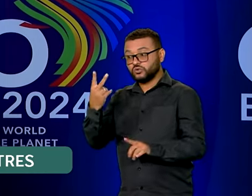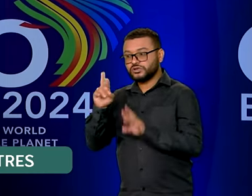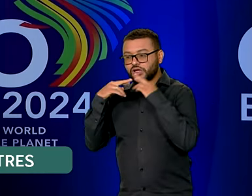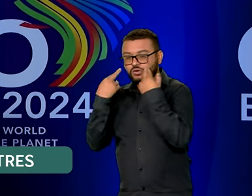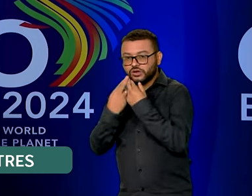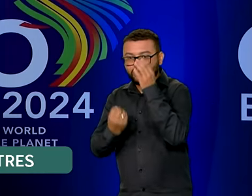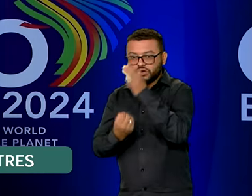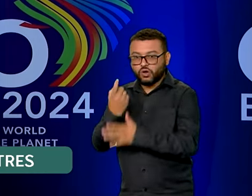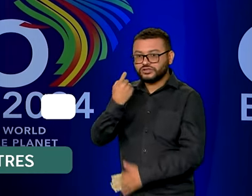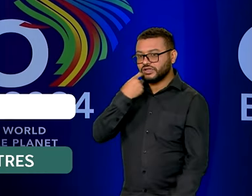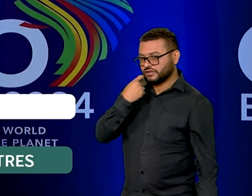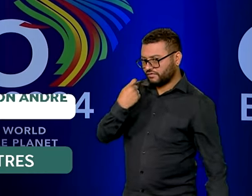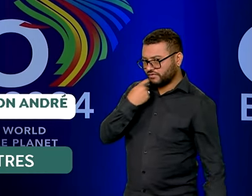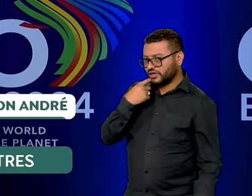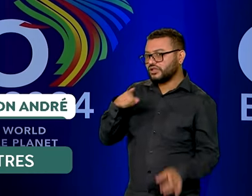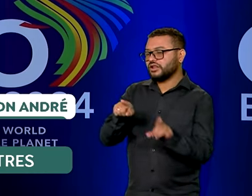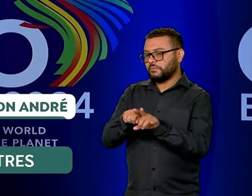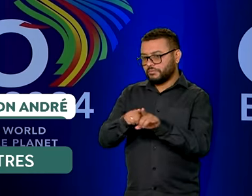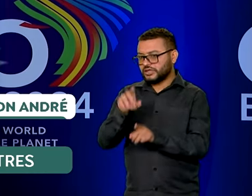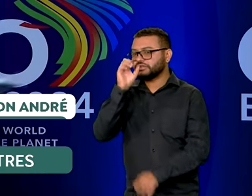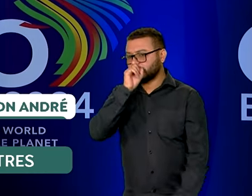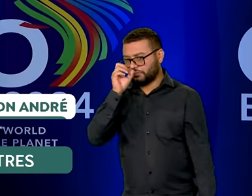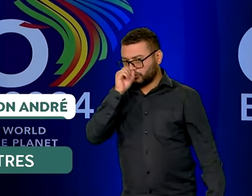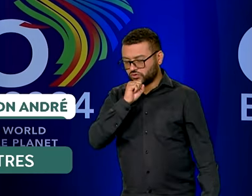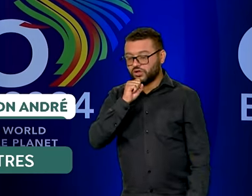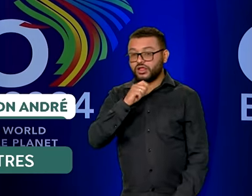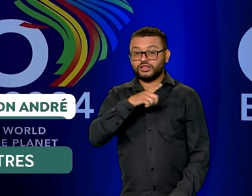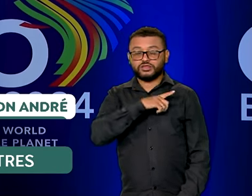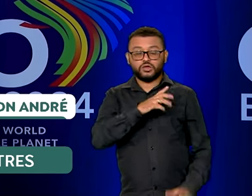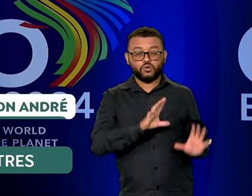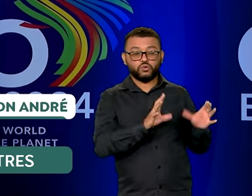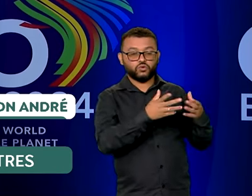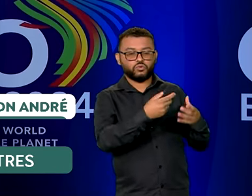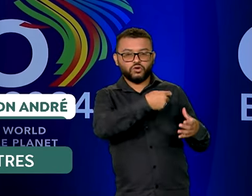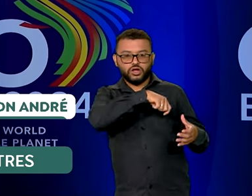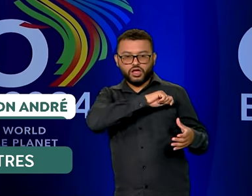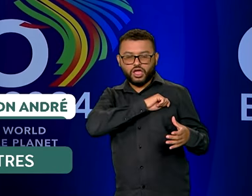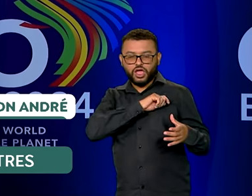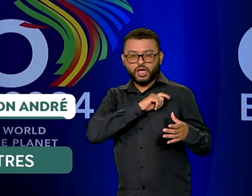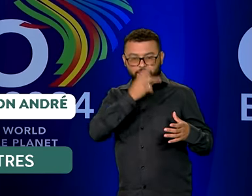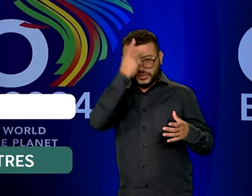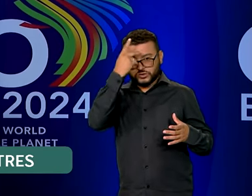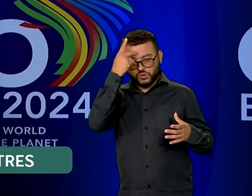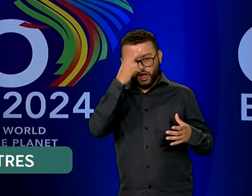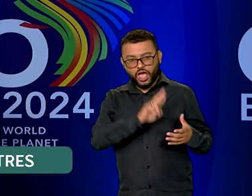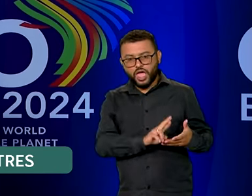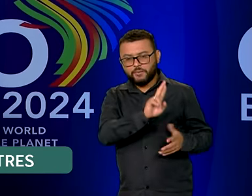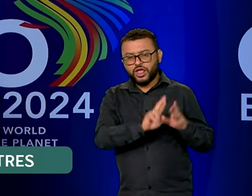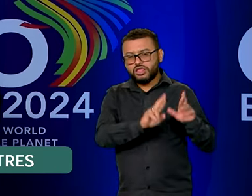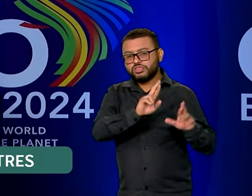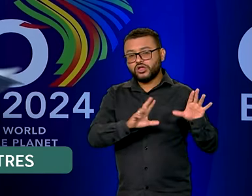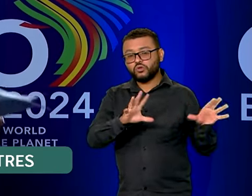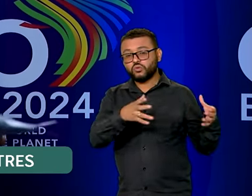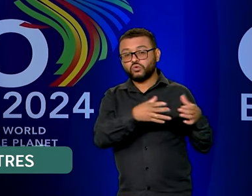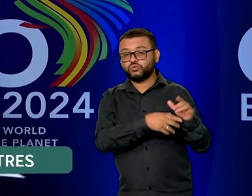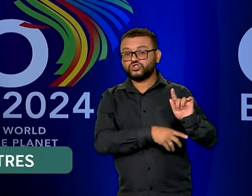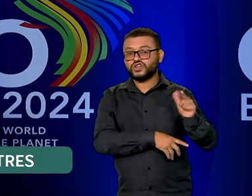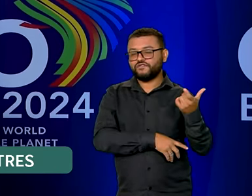sexta e no último sábado. E os delegados dos países membros do G20, eles discutiram